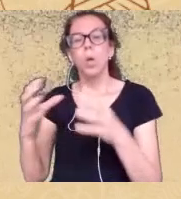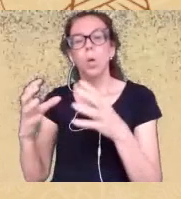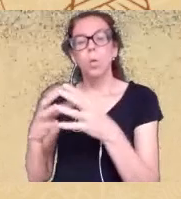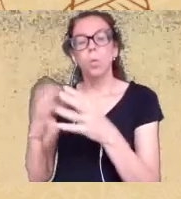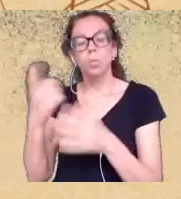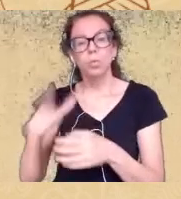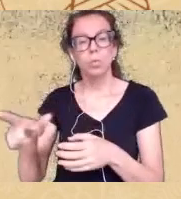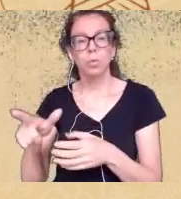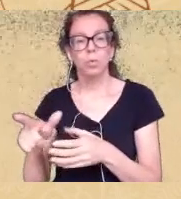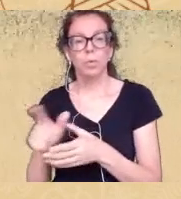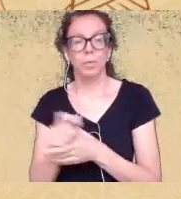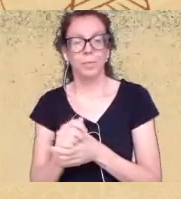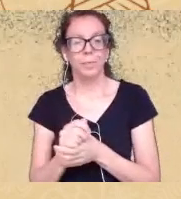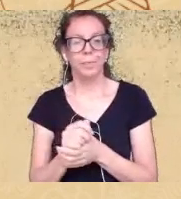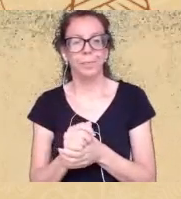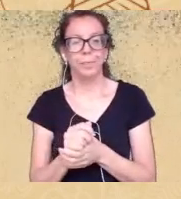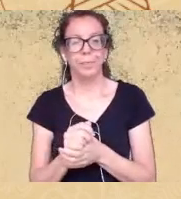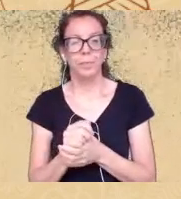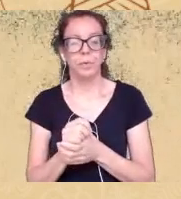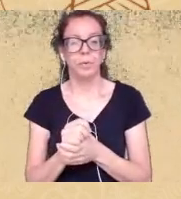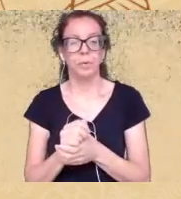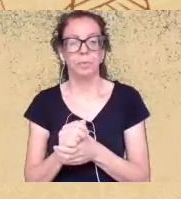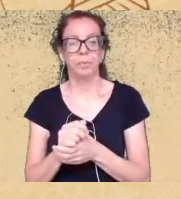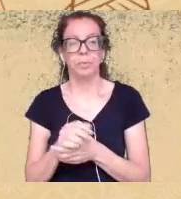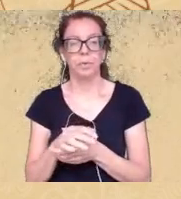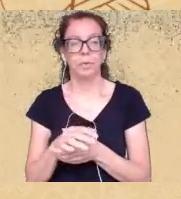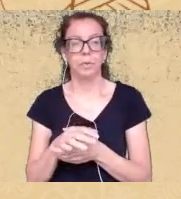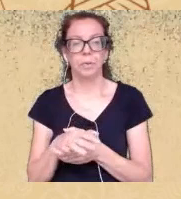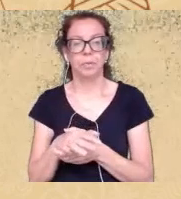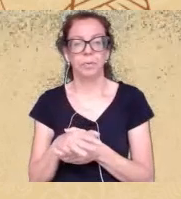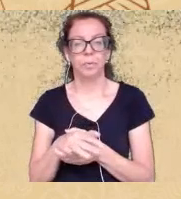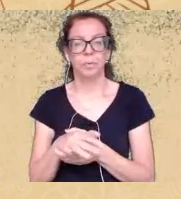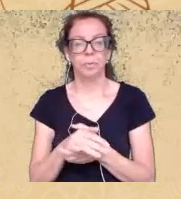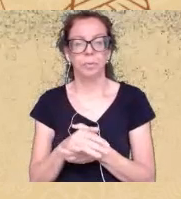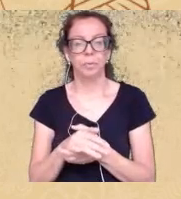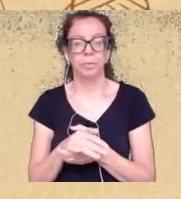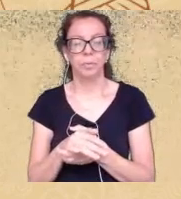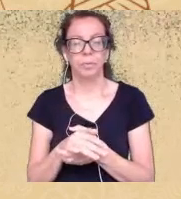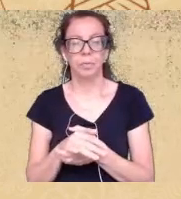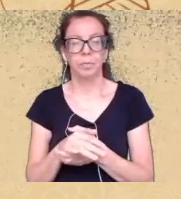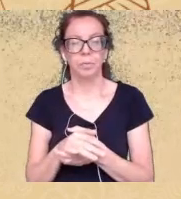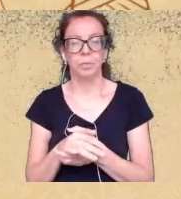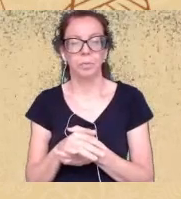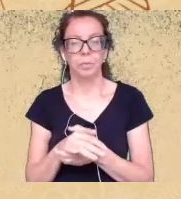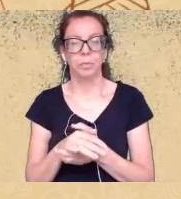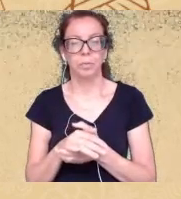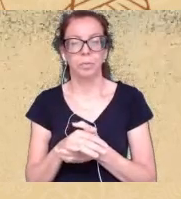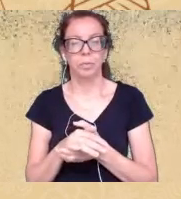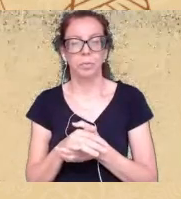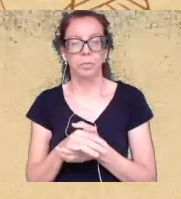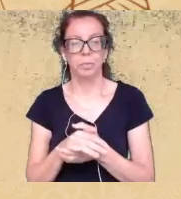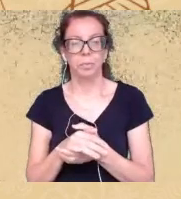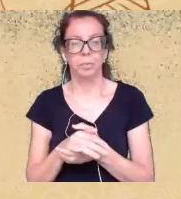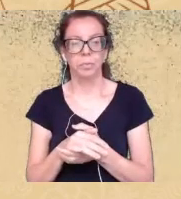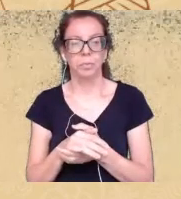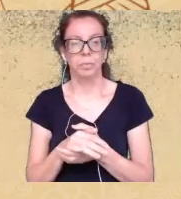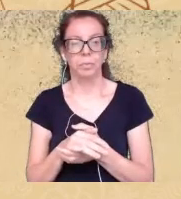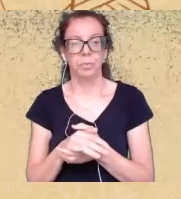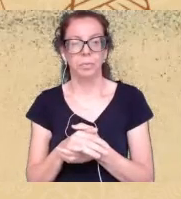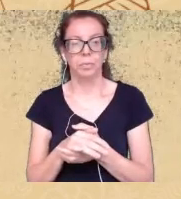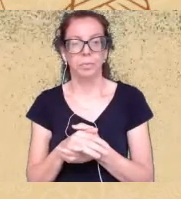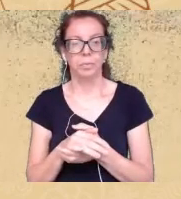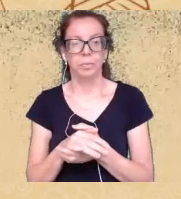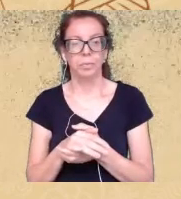não é um espaço excludente ao contrário eu quando eu digo para o PR tomar um banho não é